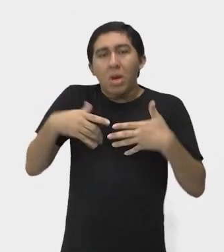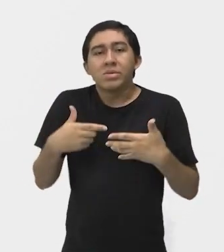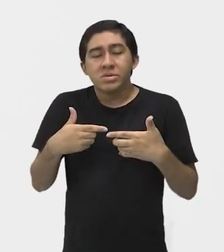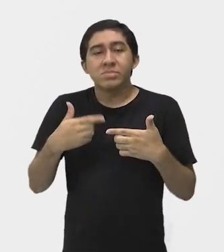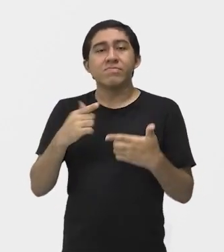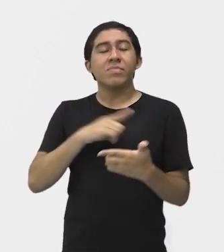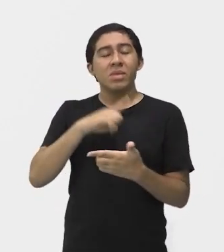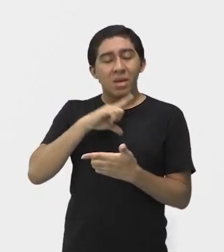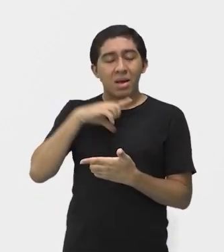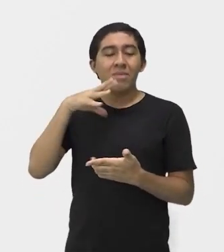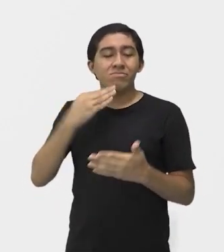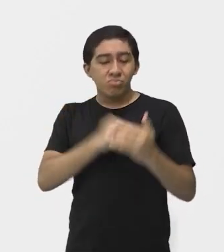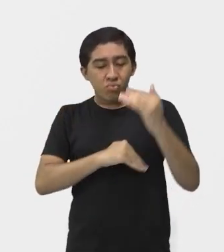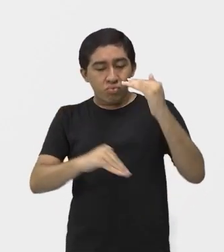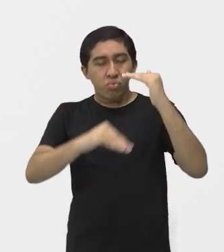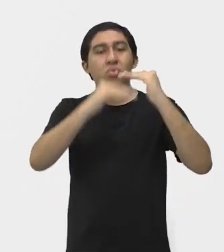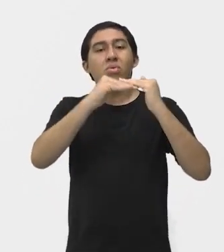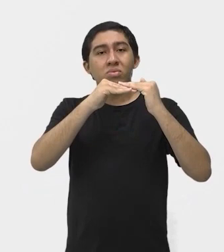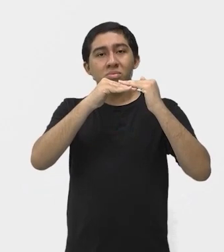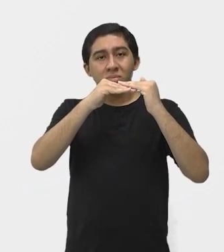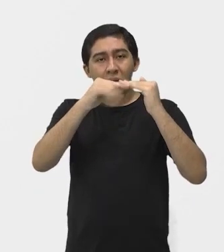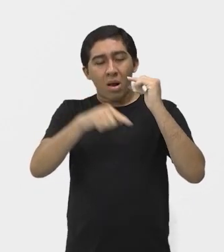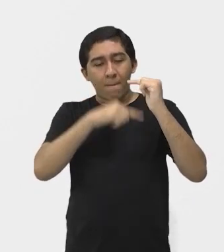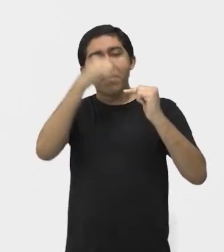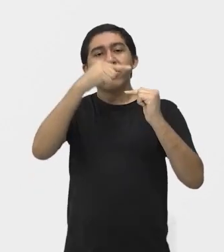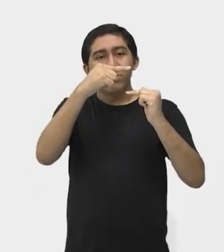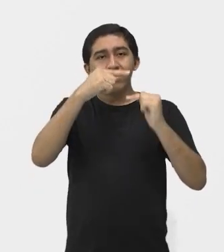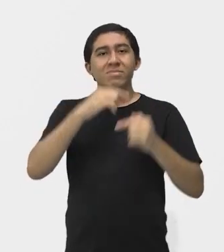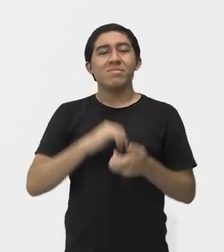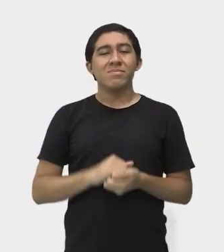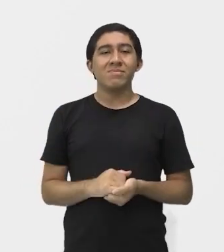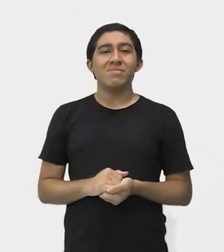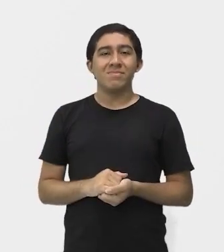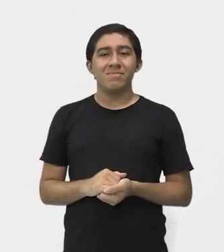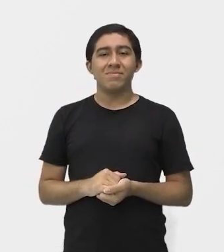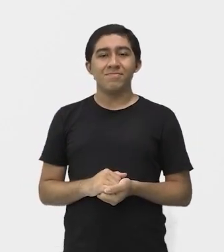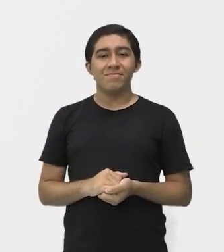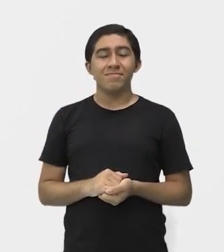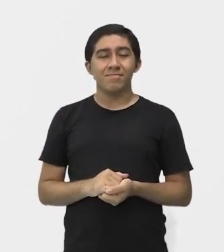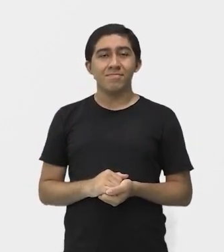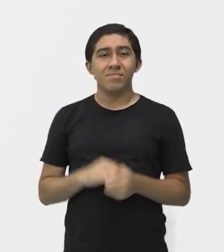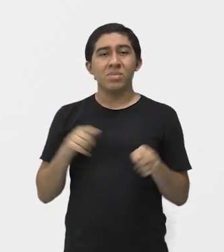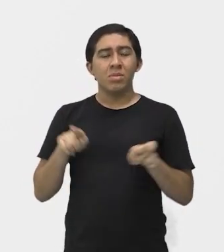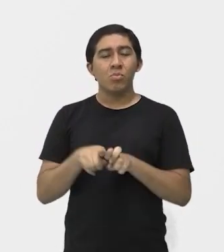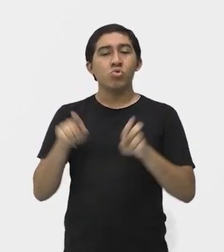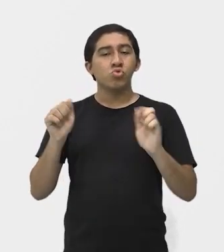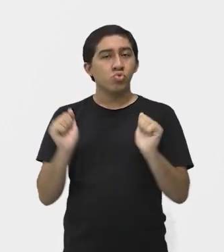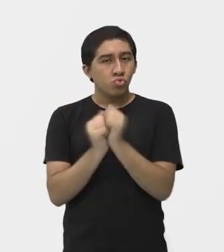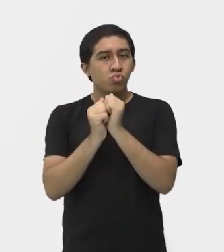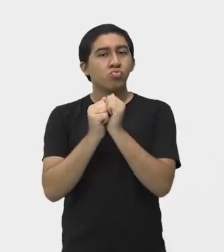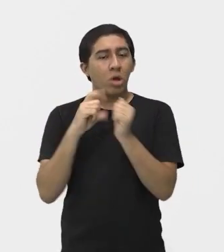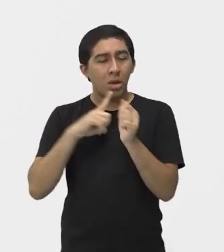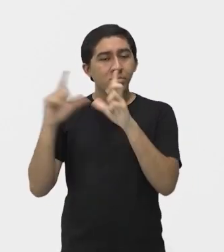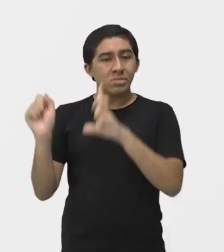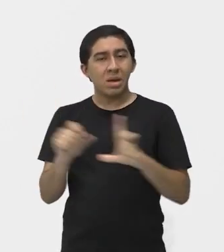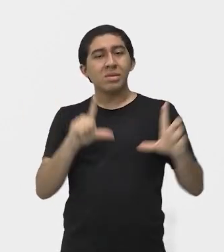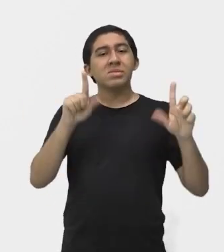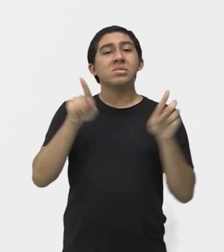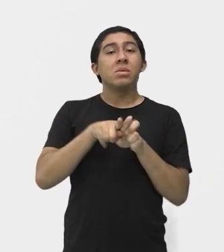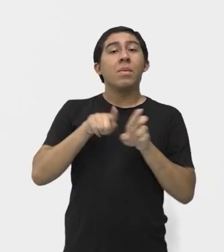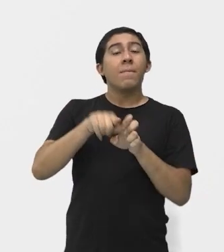alto nível da modalidade. Então, junto com os slides, vale